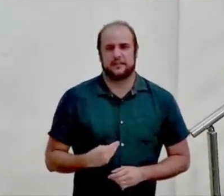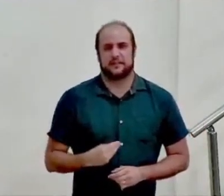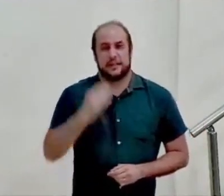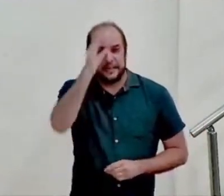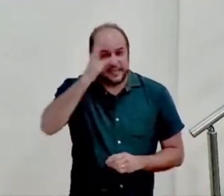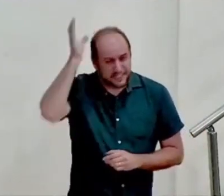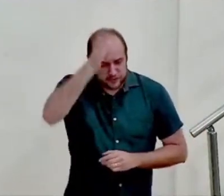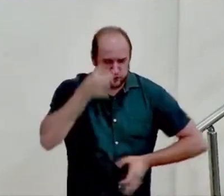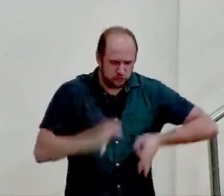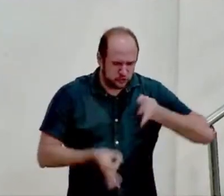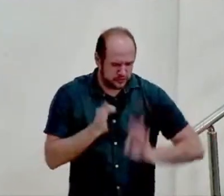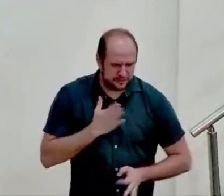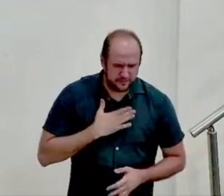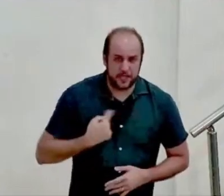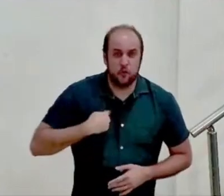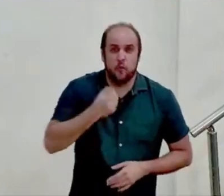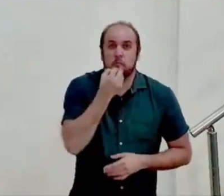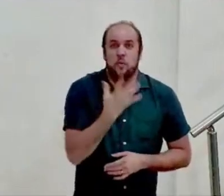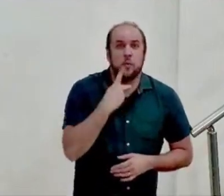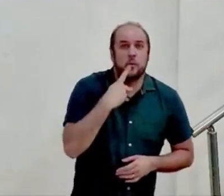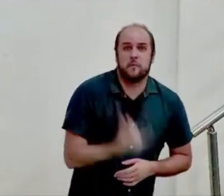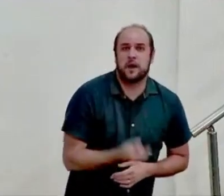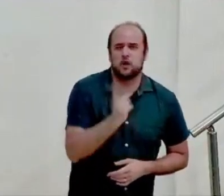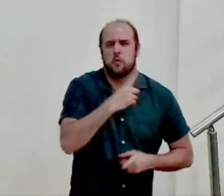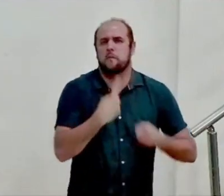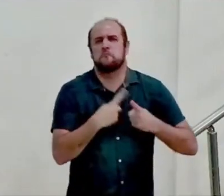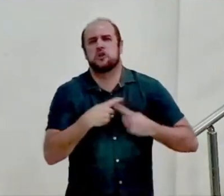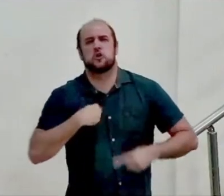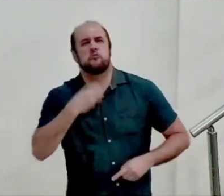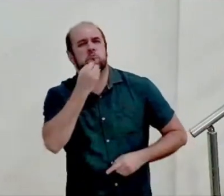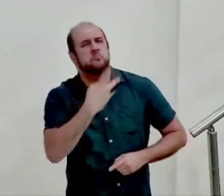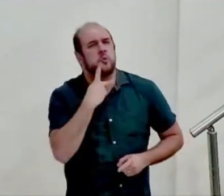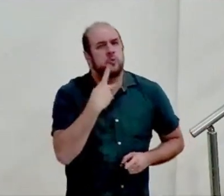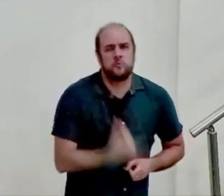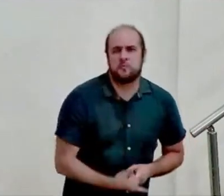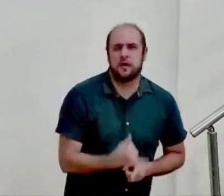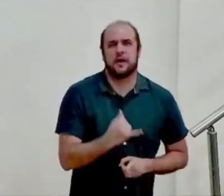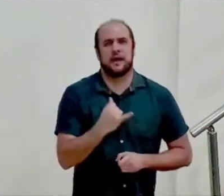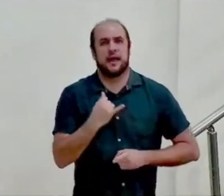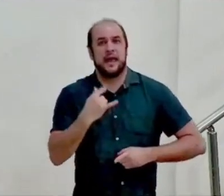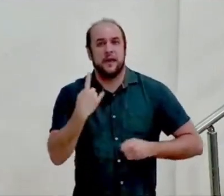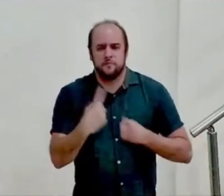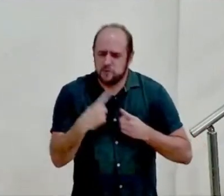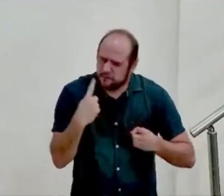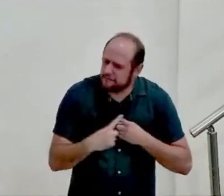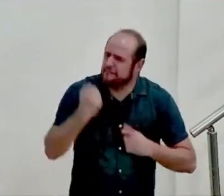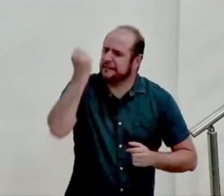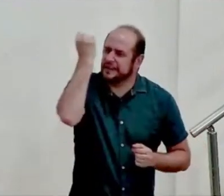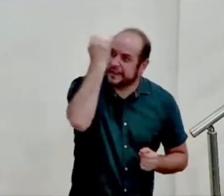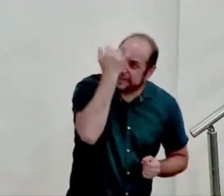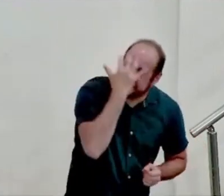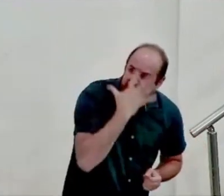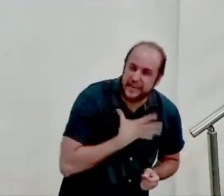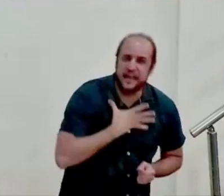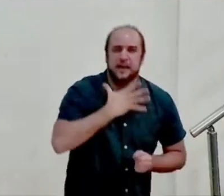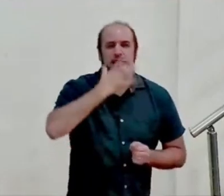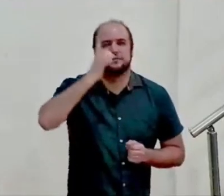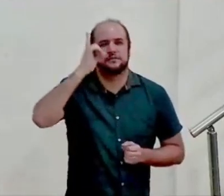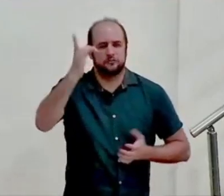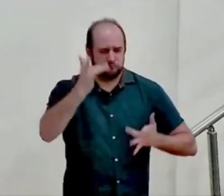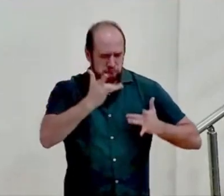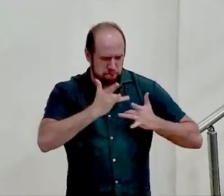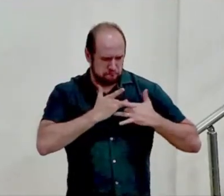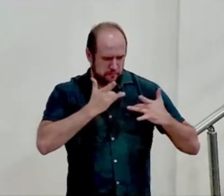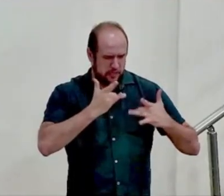justiça se eu sou um bom pai não é porque eu sou bom pai e eu não devo me orgulhar disso é porque a graça de Deus alcançou meu